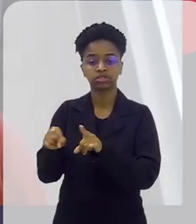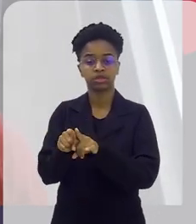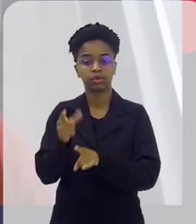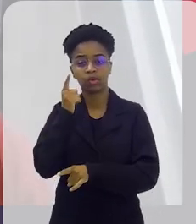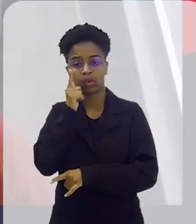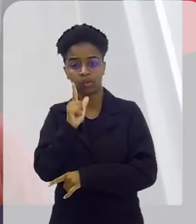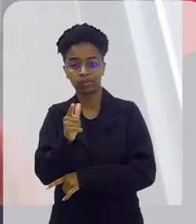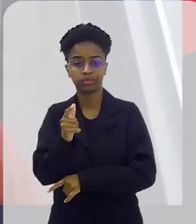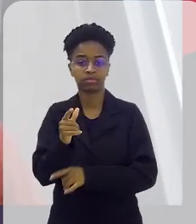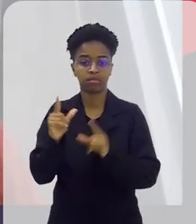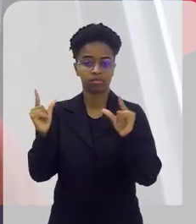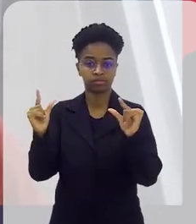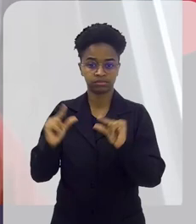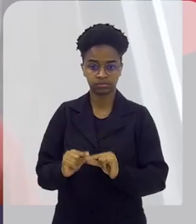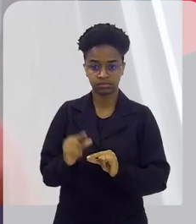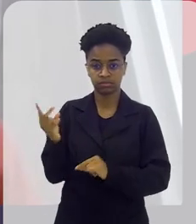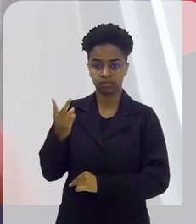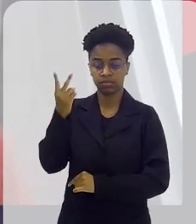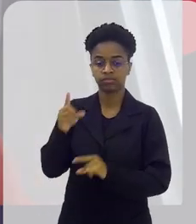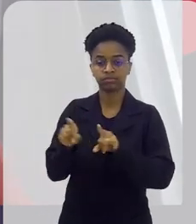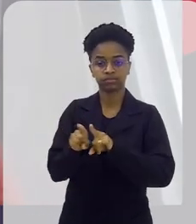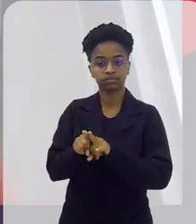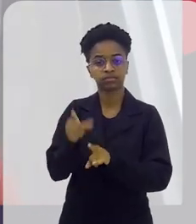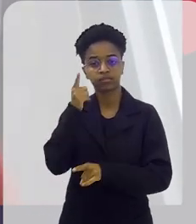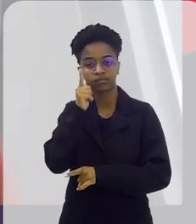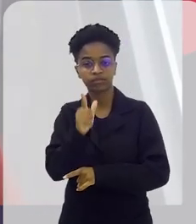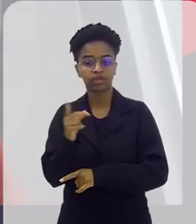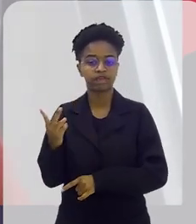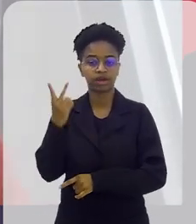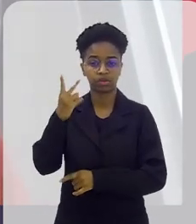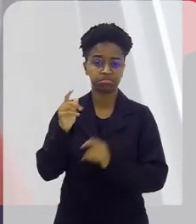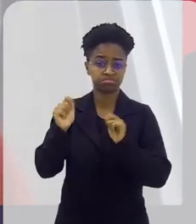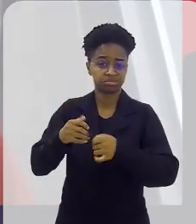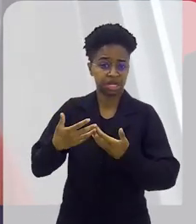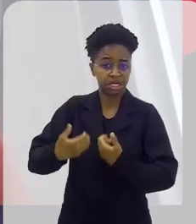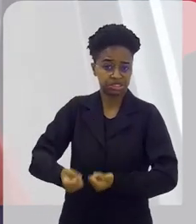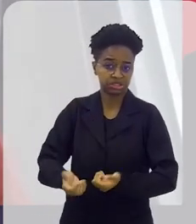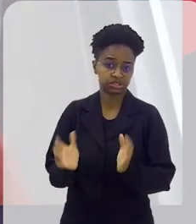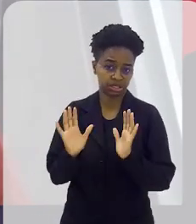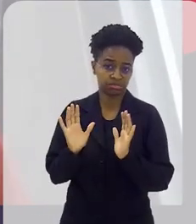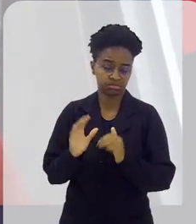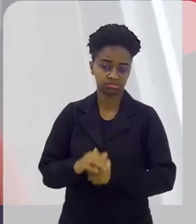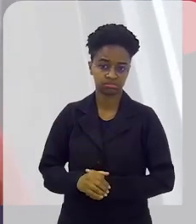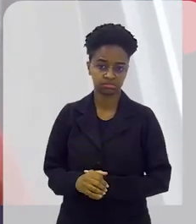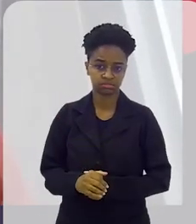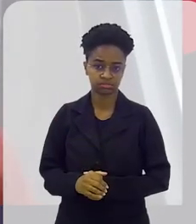que consegue reduzir esse custo, e chega com um valor muito mais aceitável que o consumidor.